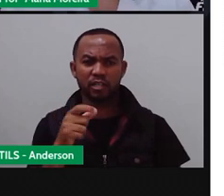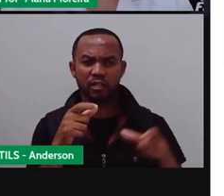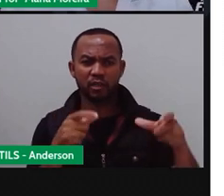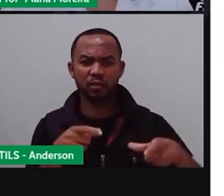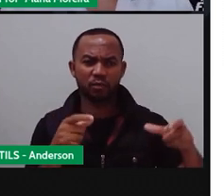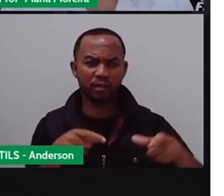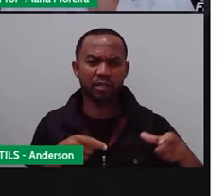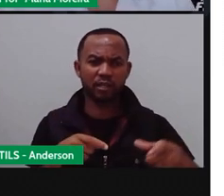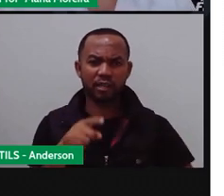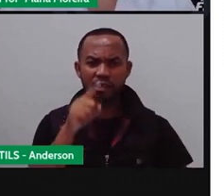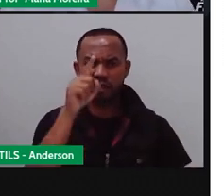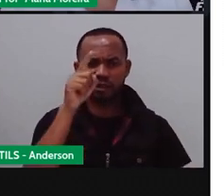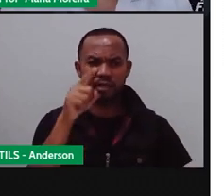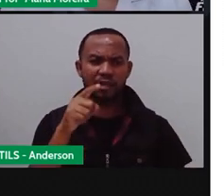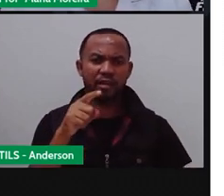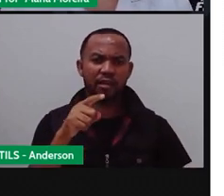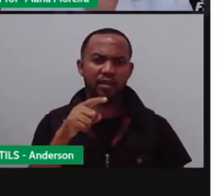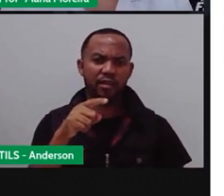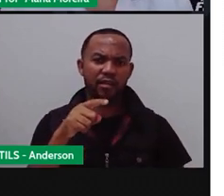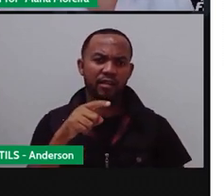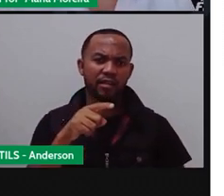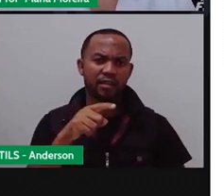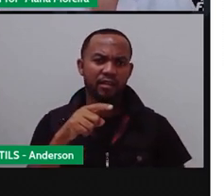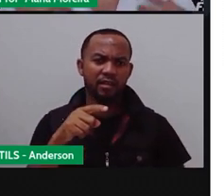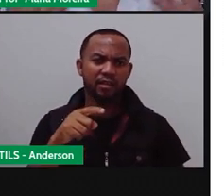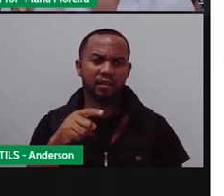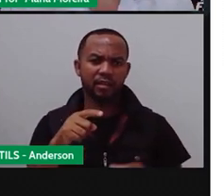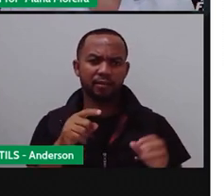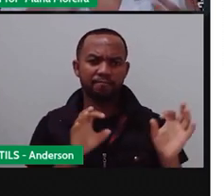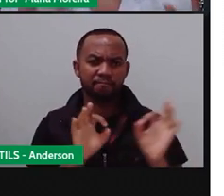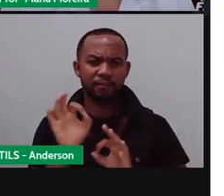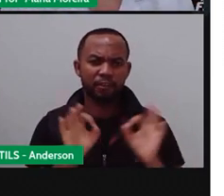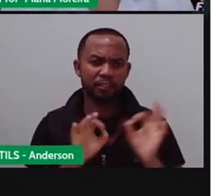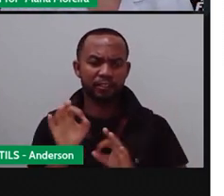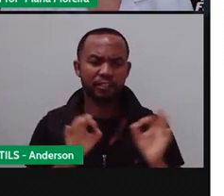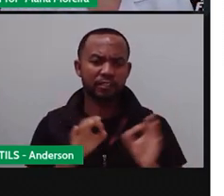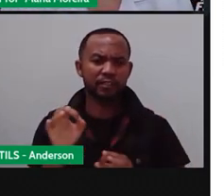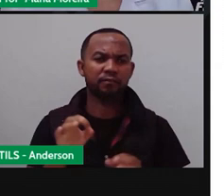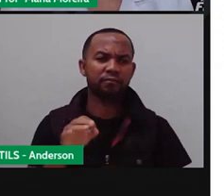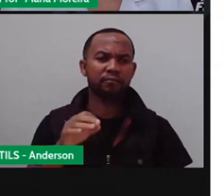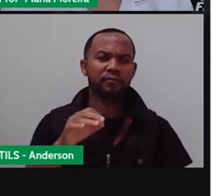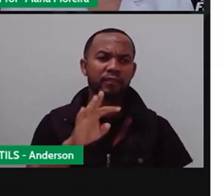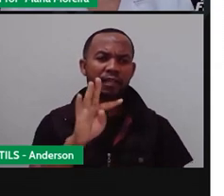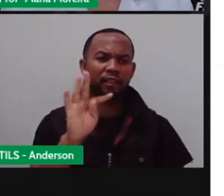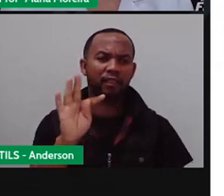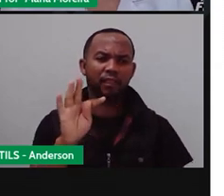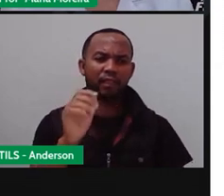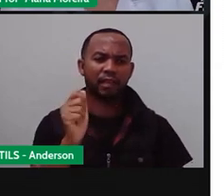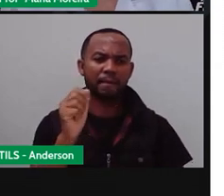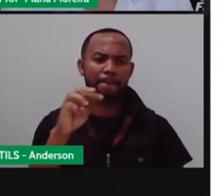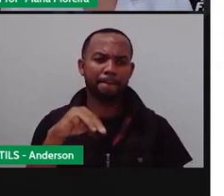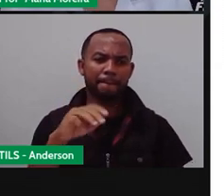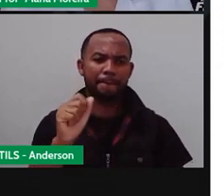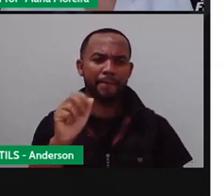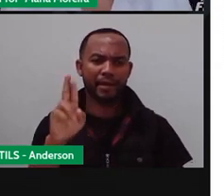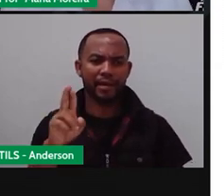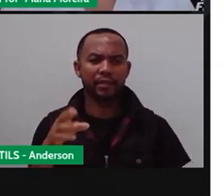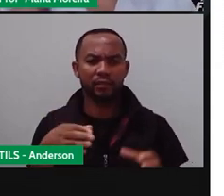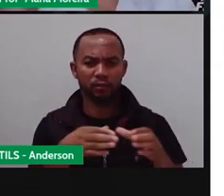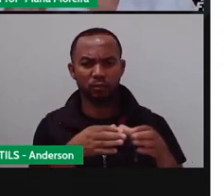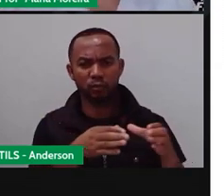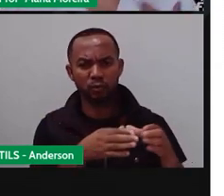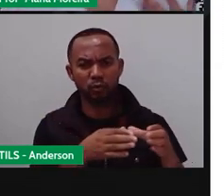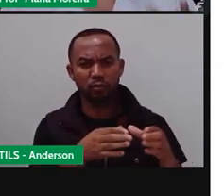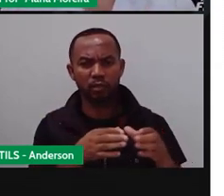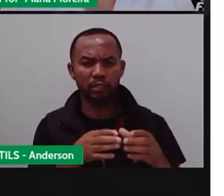ao Projeto Tamar, que é uma organização, tá, que faz, assim, o controle aí das tartarugas marinhas e de outros animais também. E aí